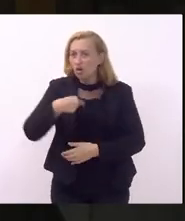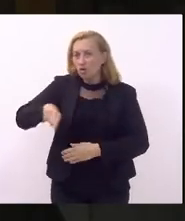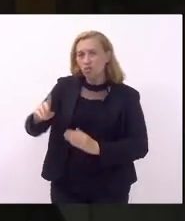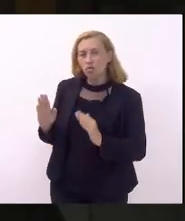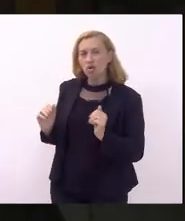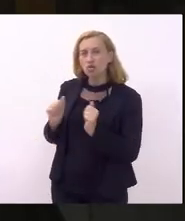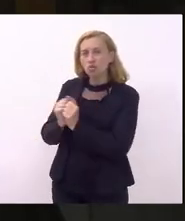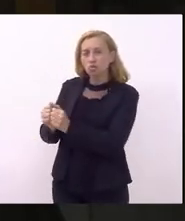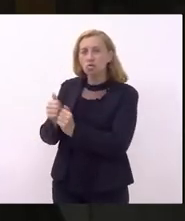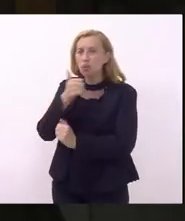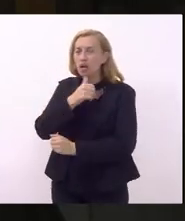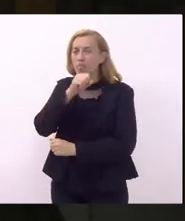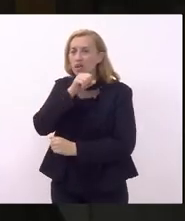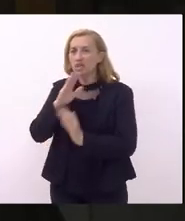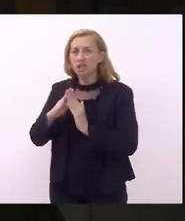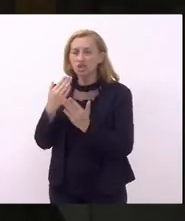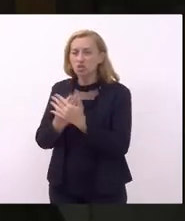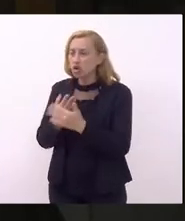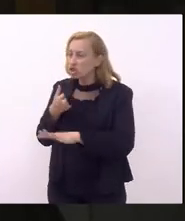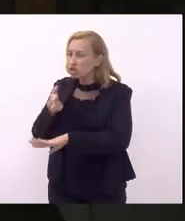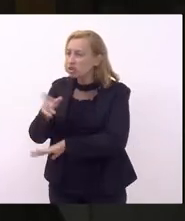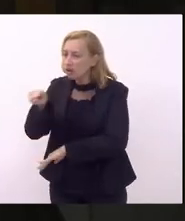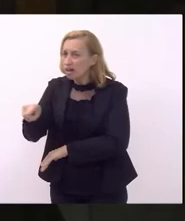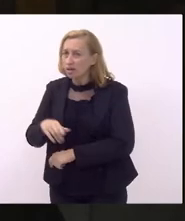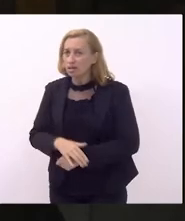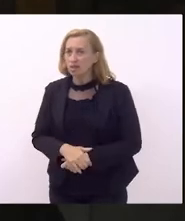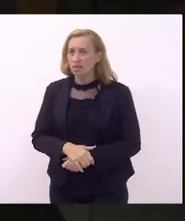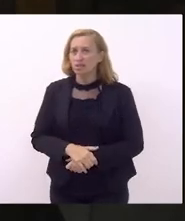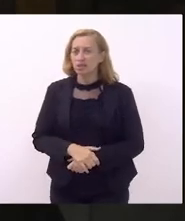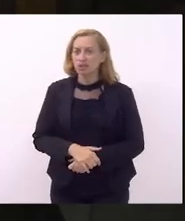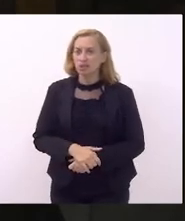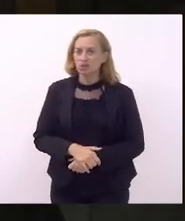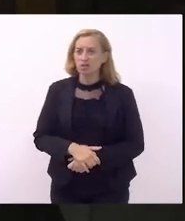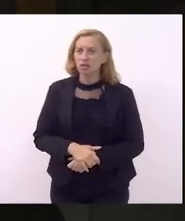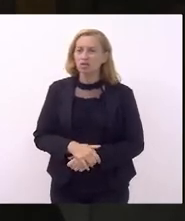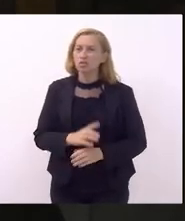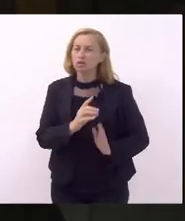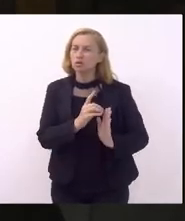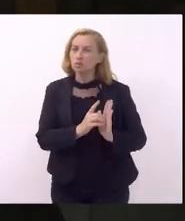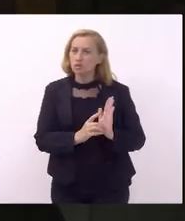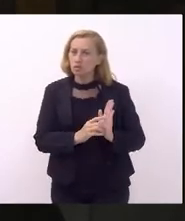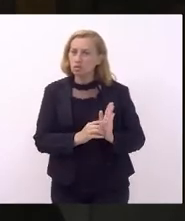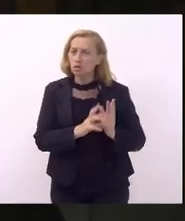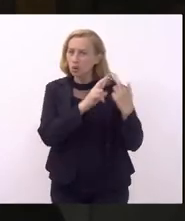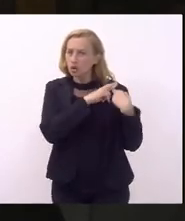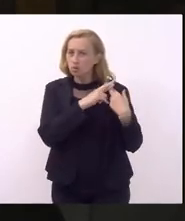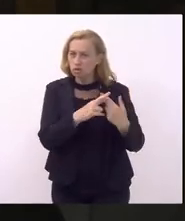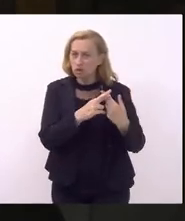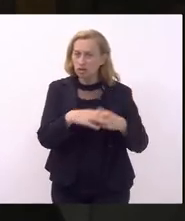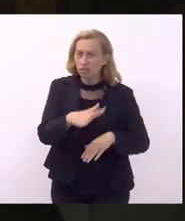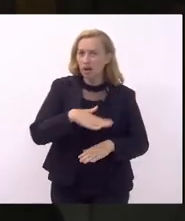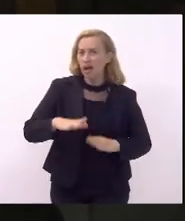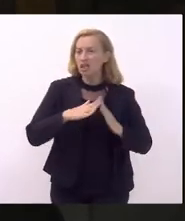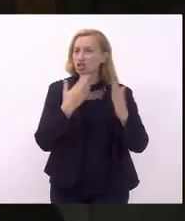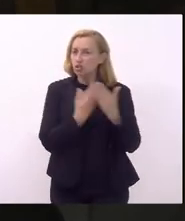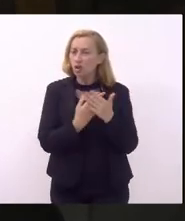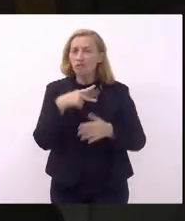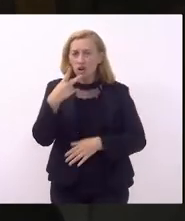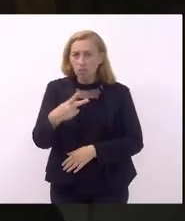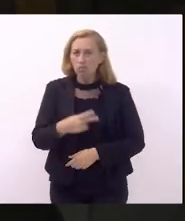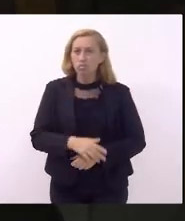a escola e chegando lá o oficial da reserva responsável pela unidade escolar reafirmou